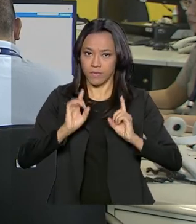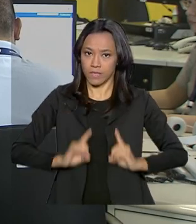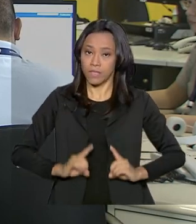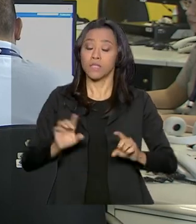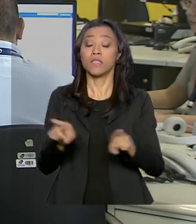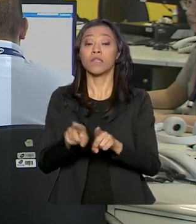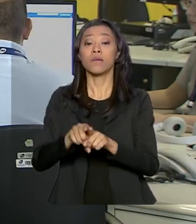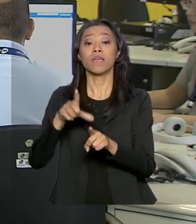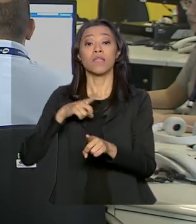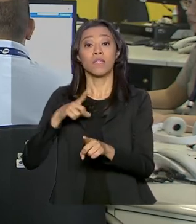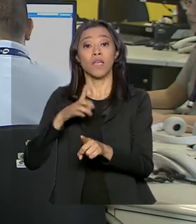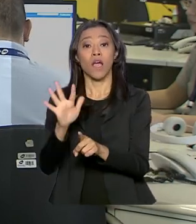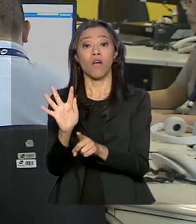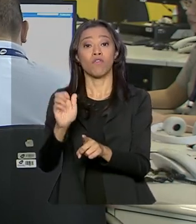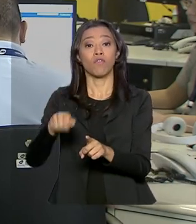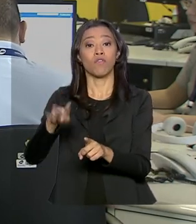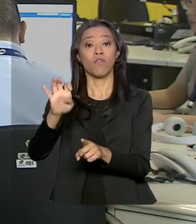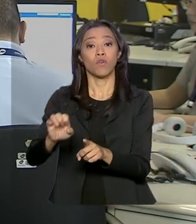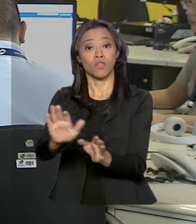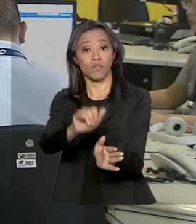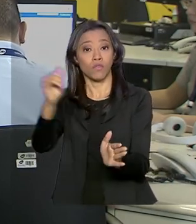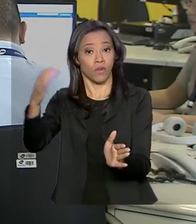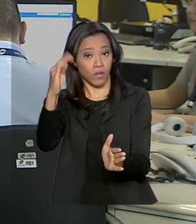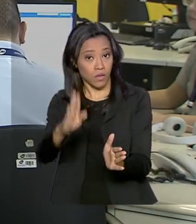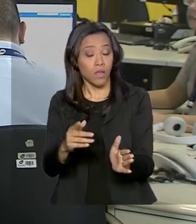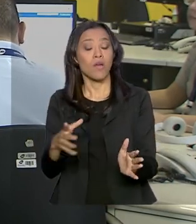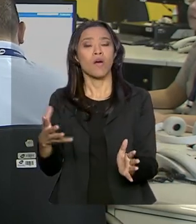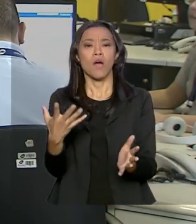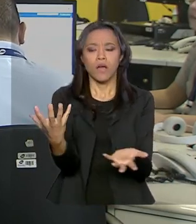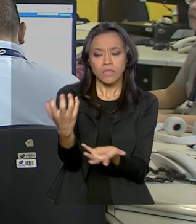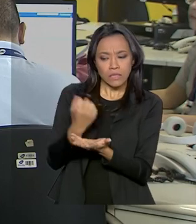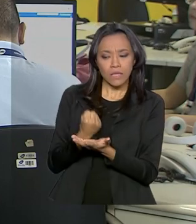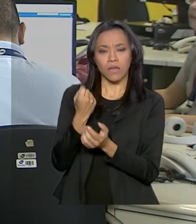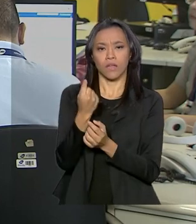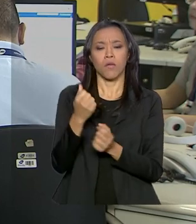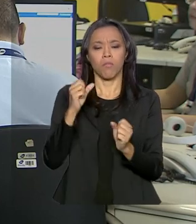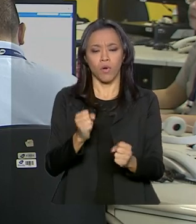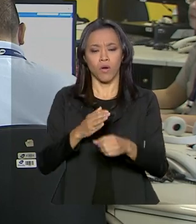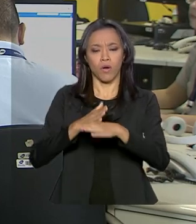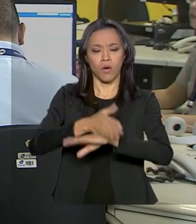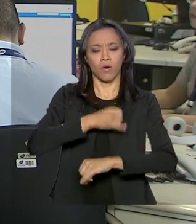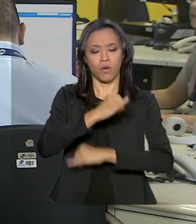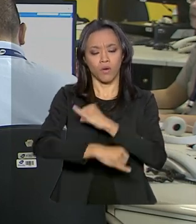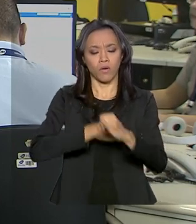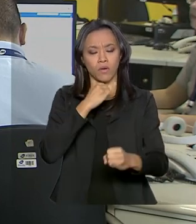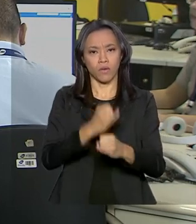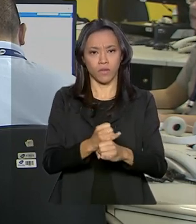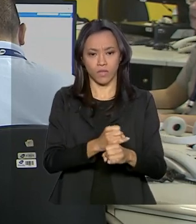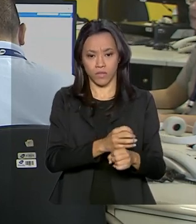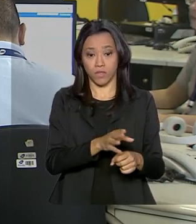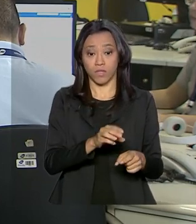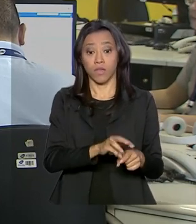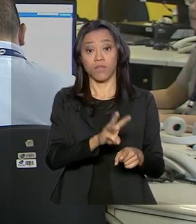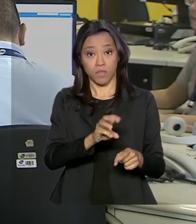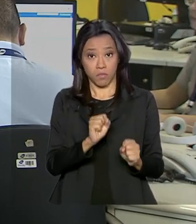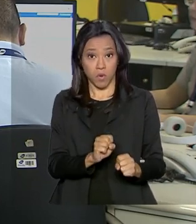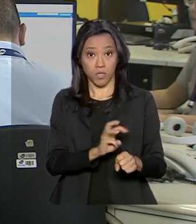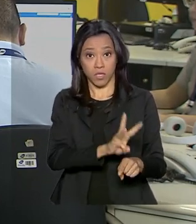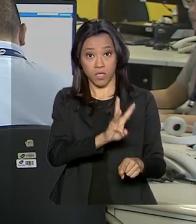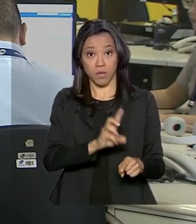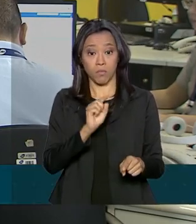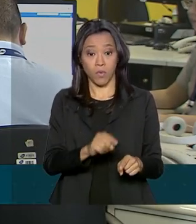renda no magistério. A consulta da restituição pode ser feita na página da Receita Federal na internet, que é receita